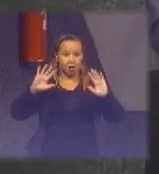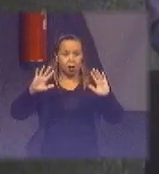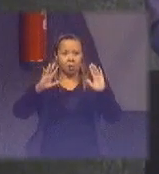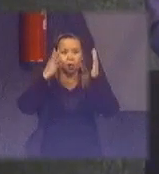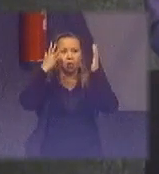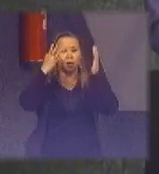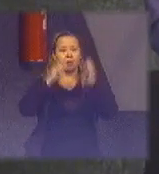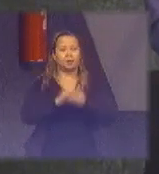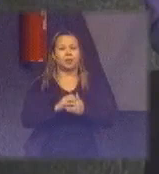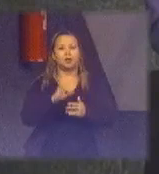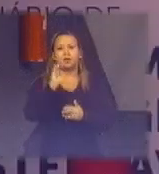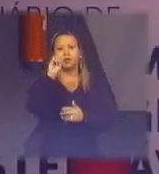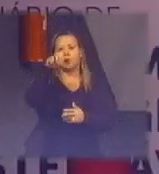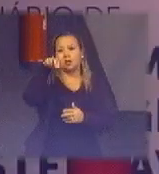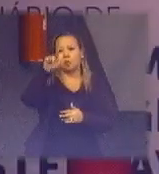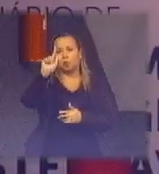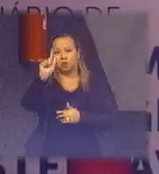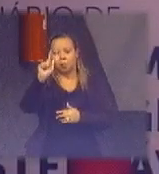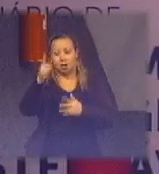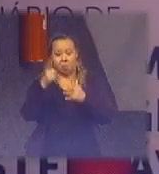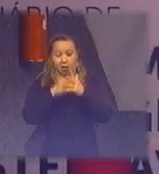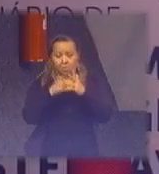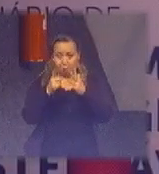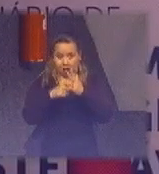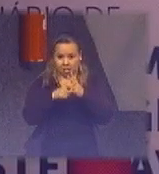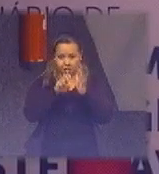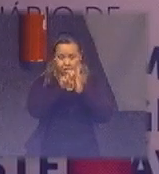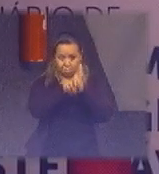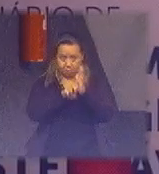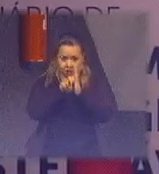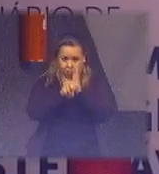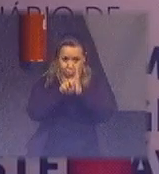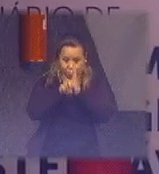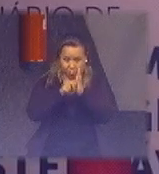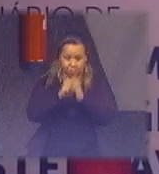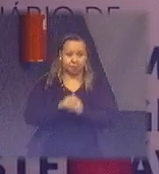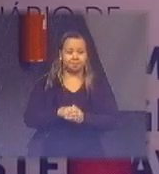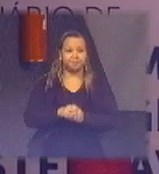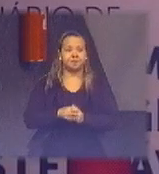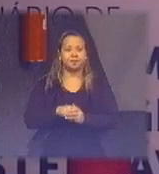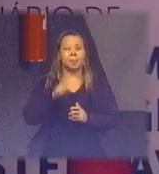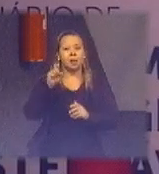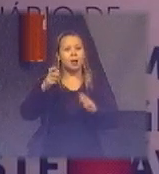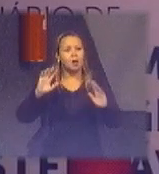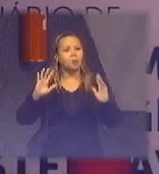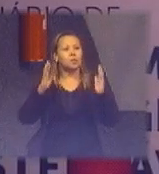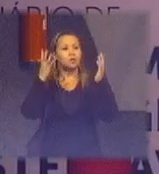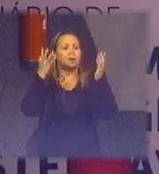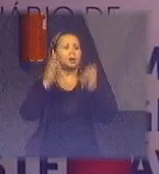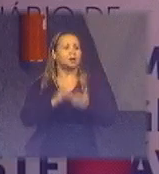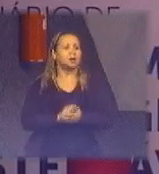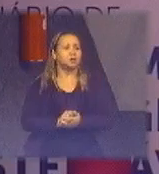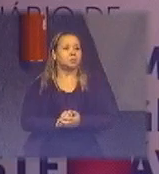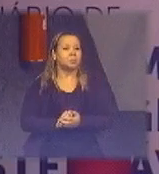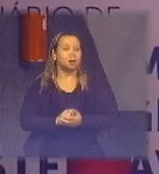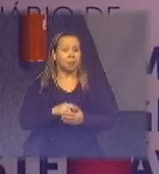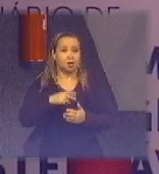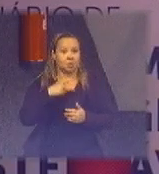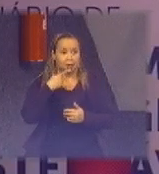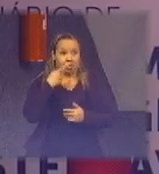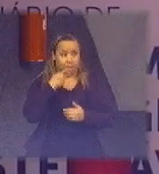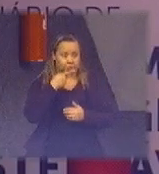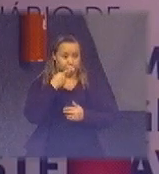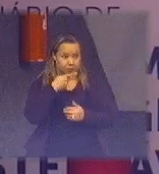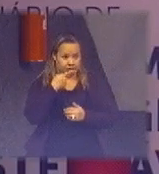da ONG Entre Rodas. É uma campanha que arrecada lacres de latas metálicas,